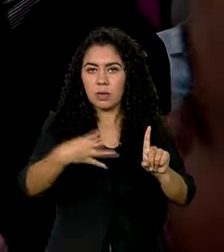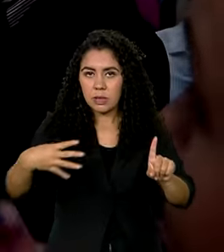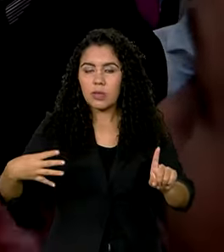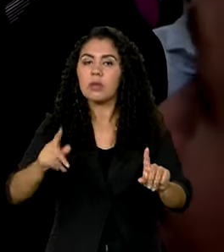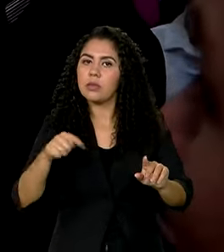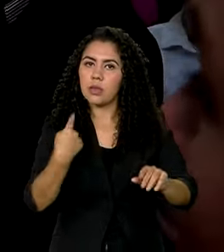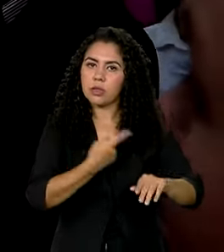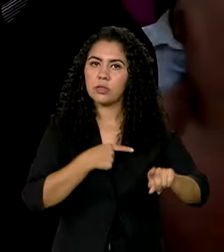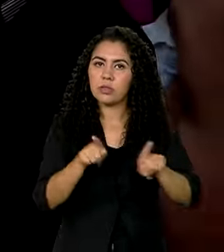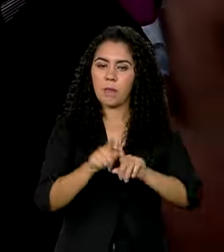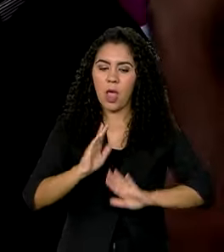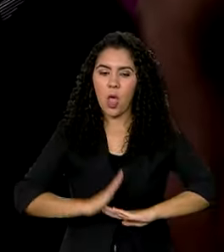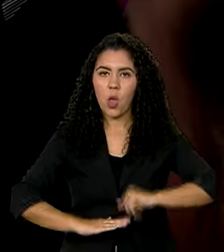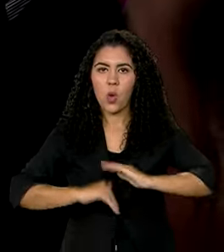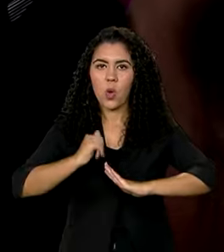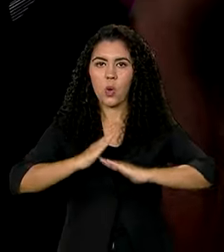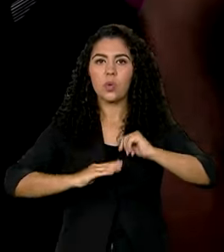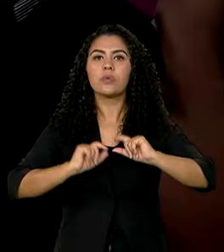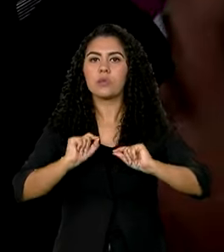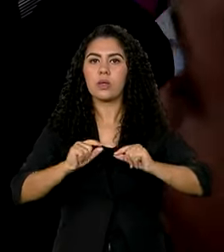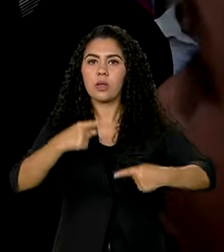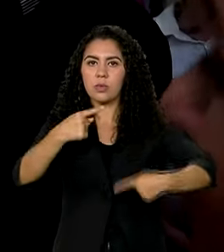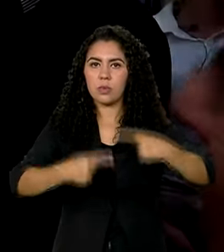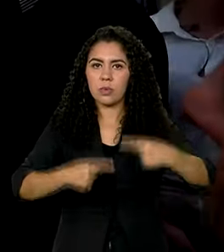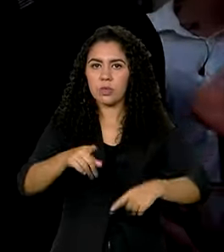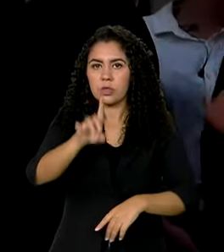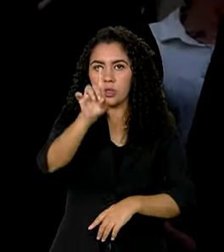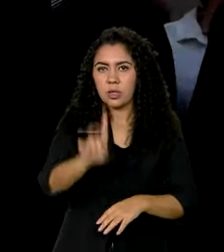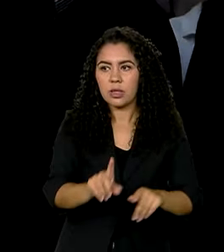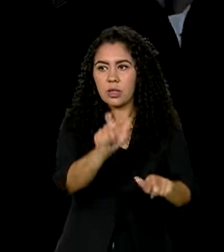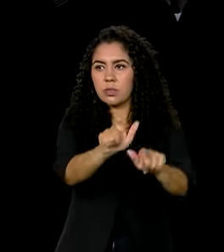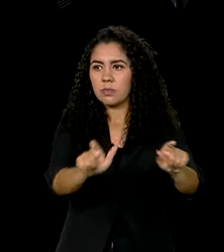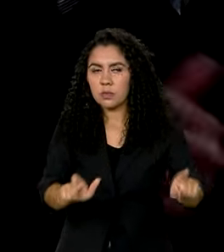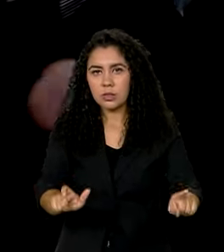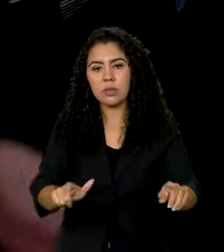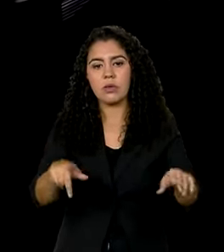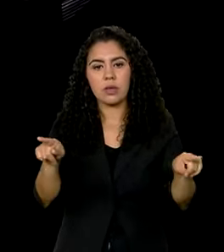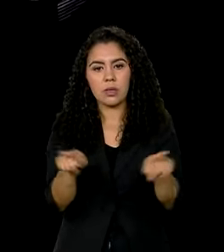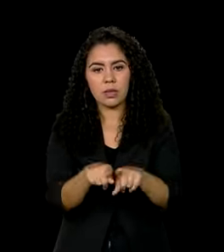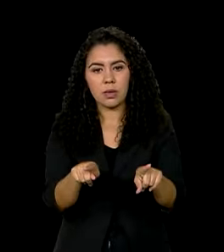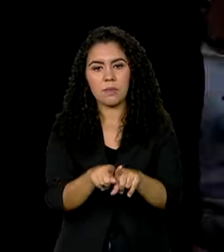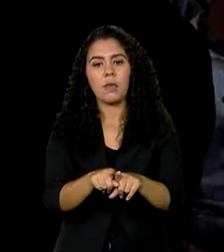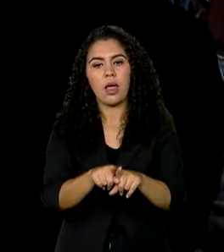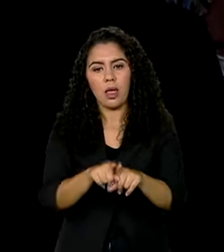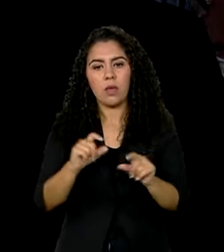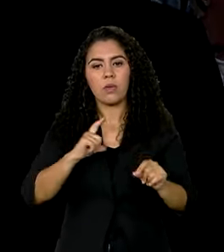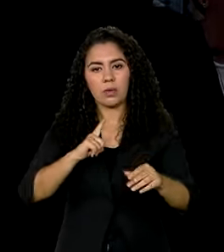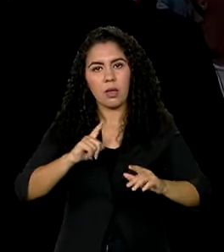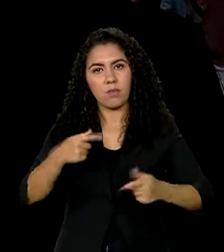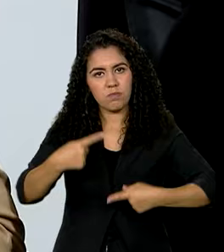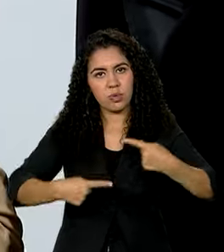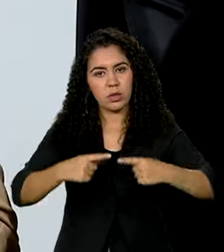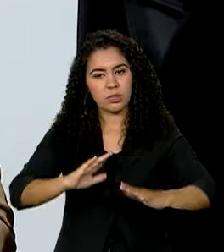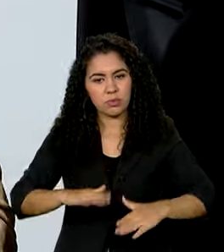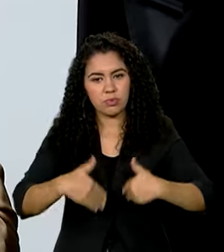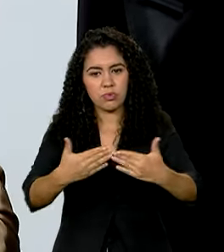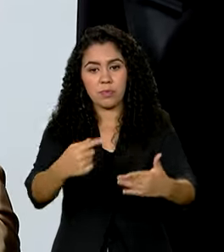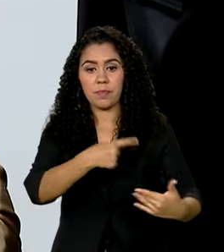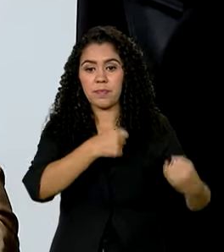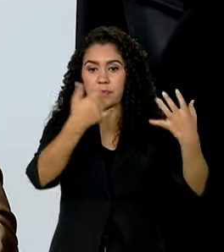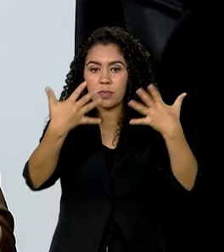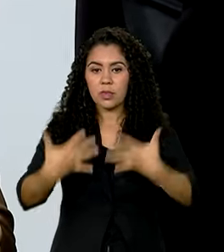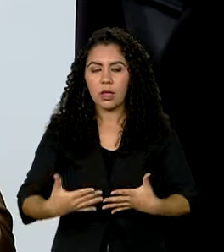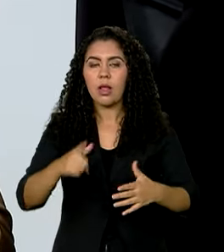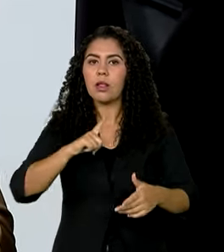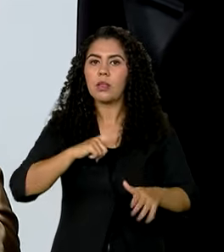construir o que nós chamamos de política nacional dos direitos às pessoas LGBTQIA+, e institucionalizar essa política. E não há possibilidade de a